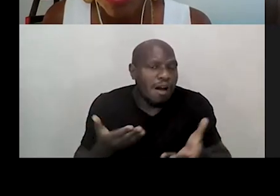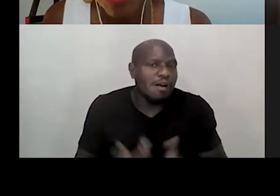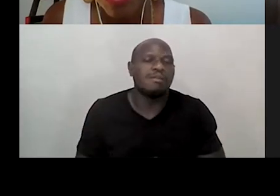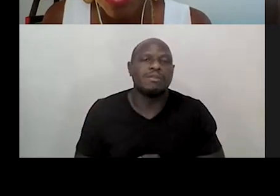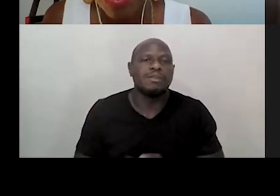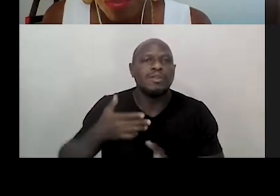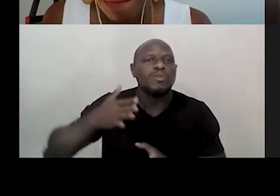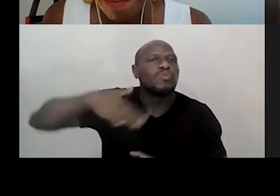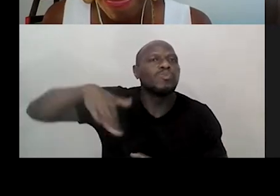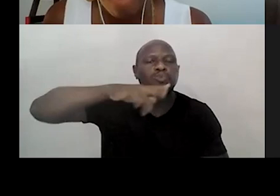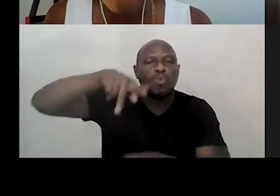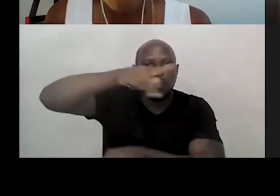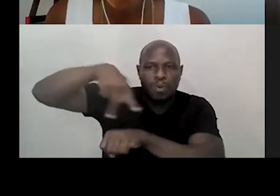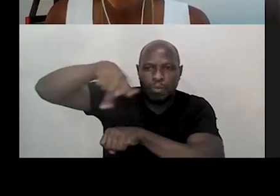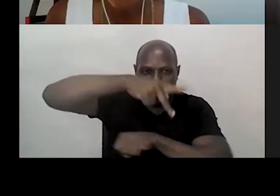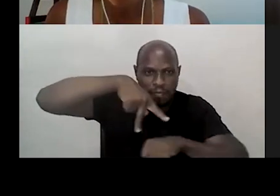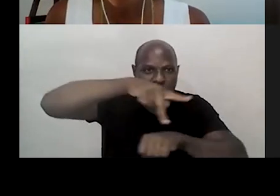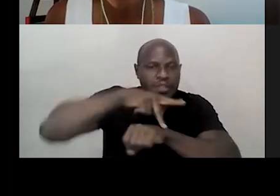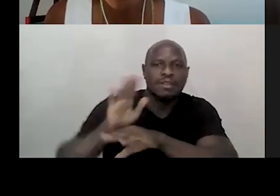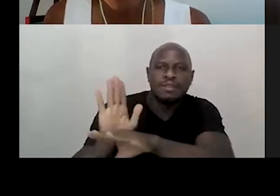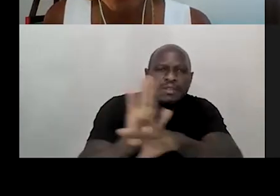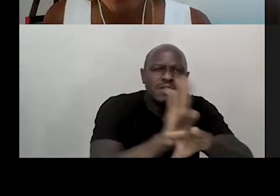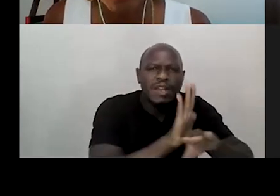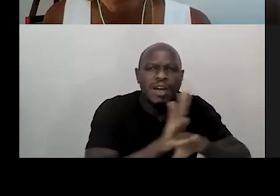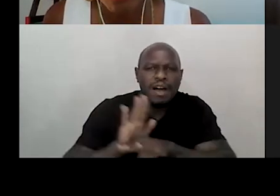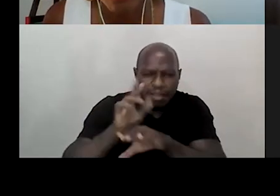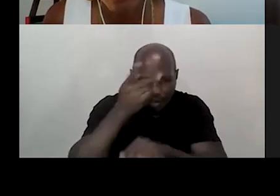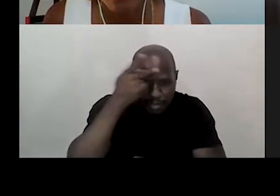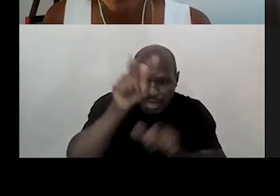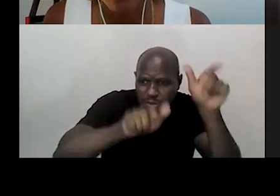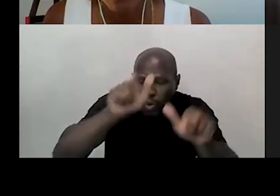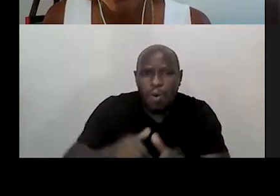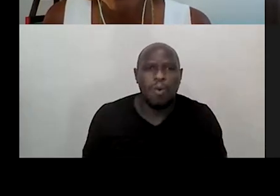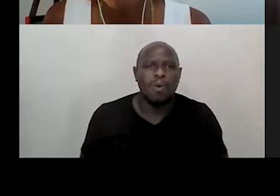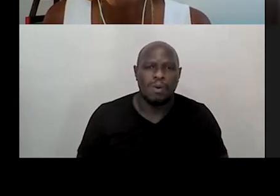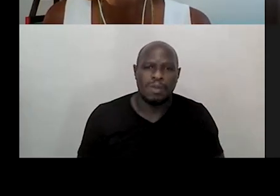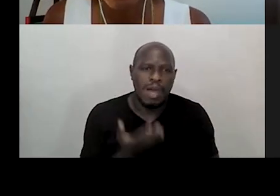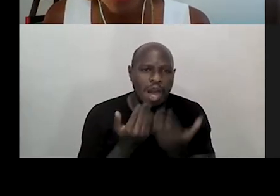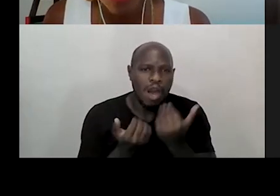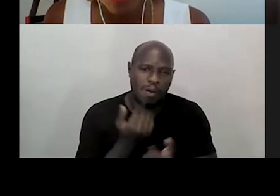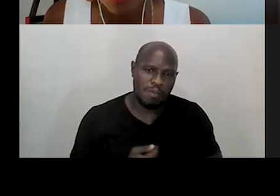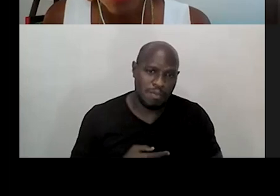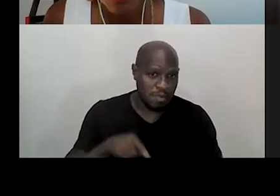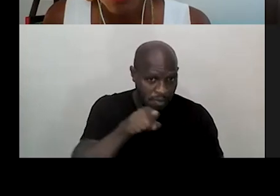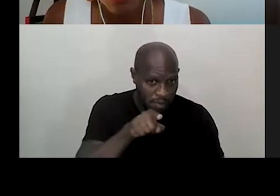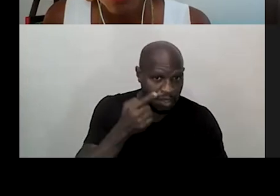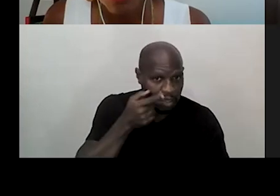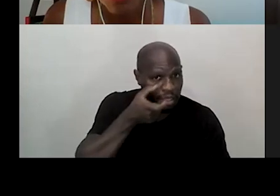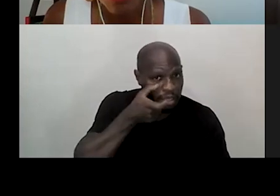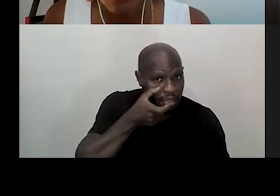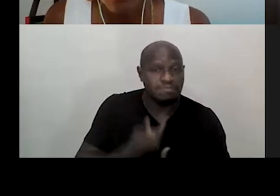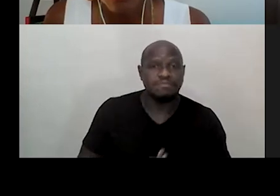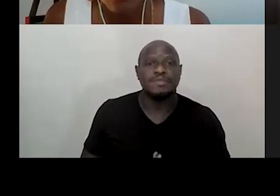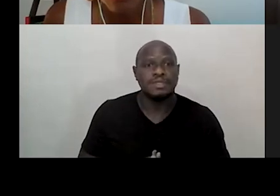todo o país e tem ajudado muitas pessoas a comer. Você que nos acompanha, se puder,